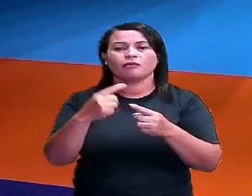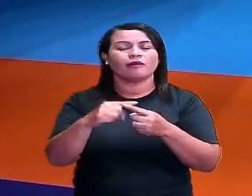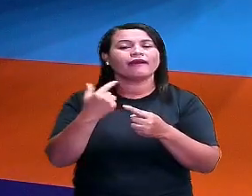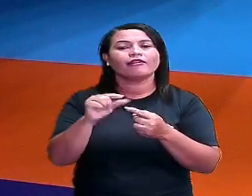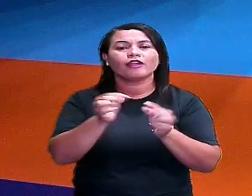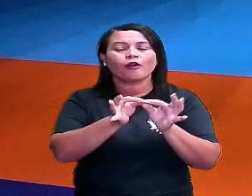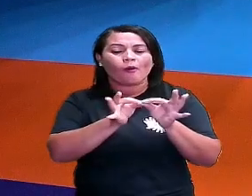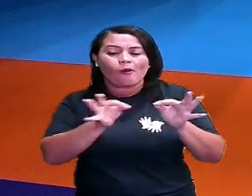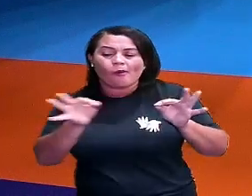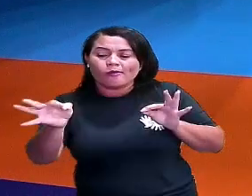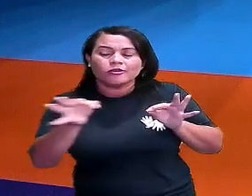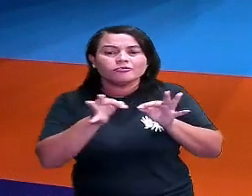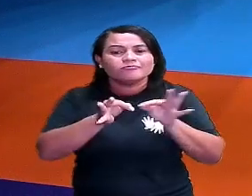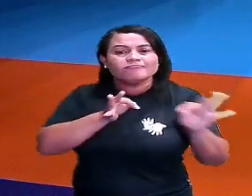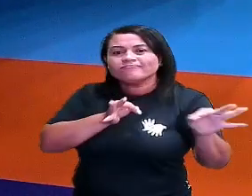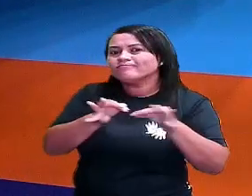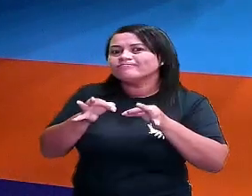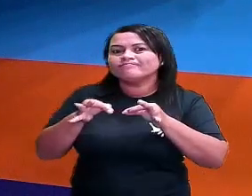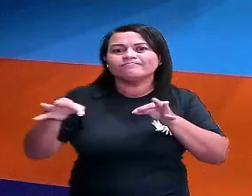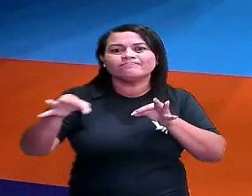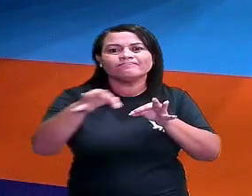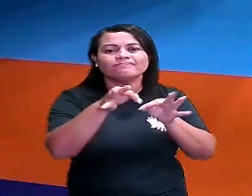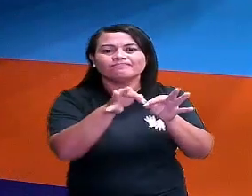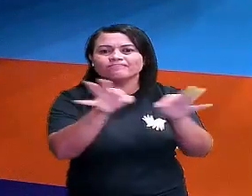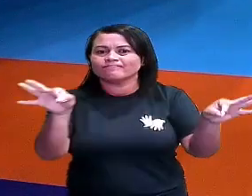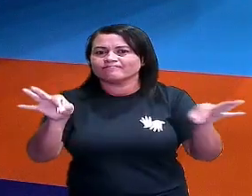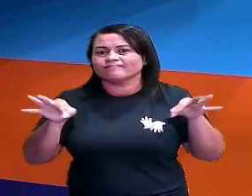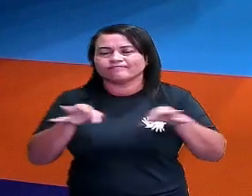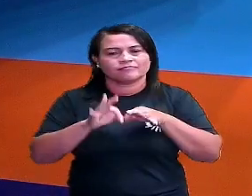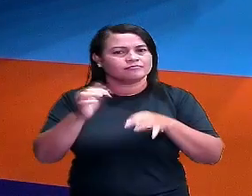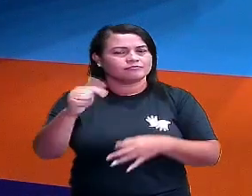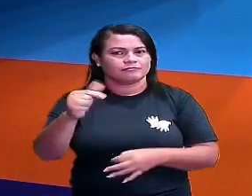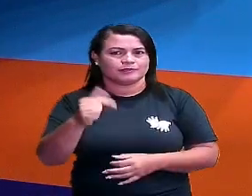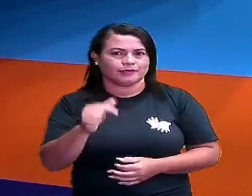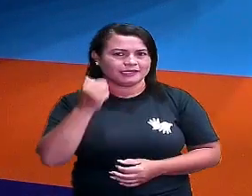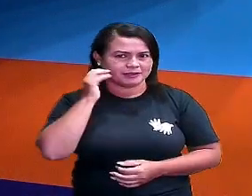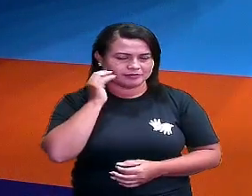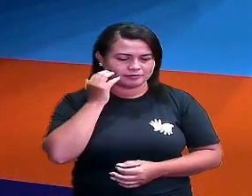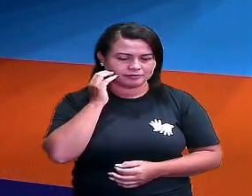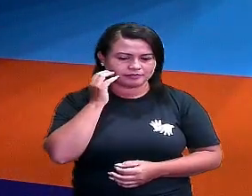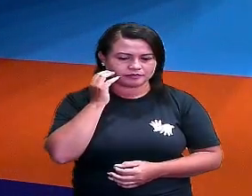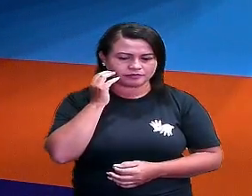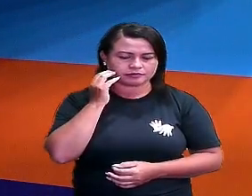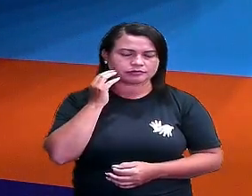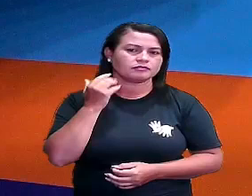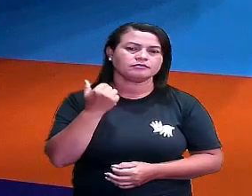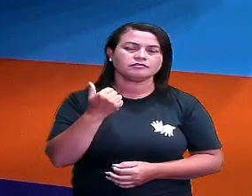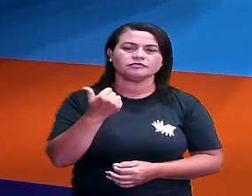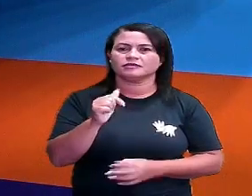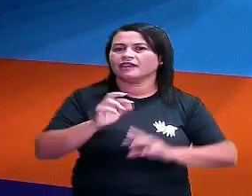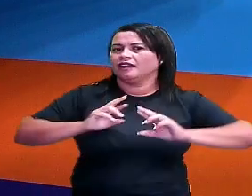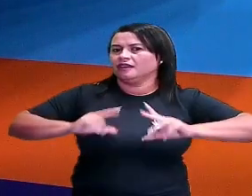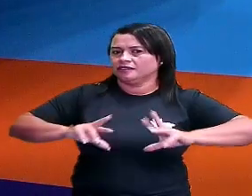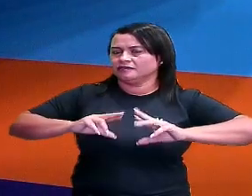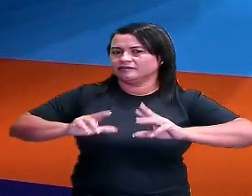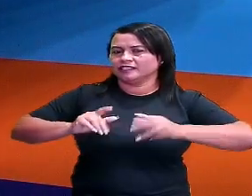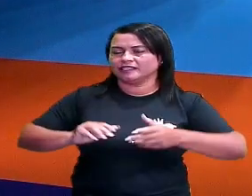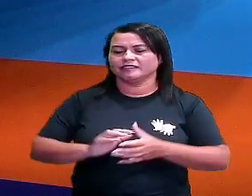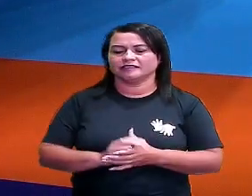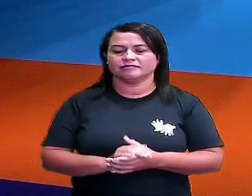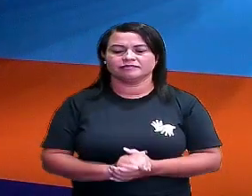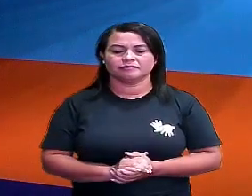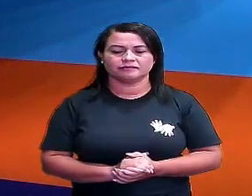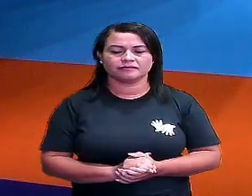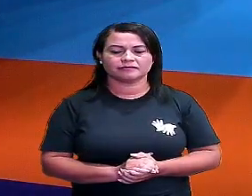mesma indicação lá do cubo, né? Aquela representação de retas, tá? Aquela representação de segmentos de